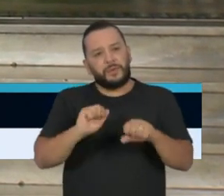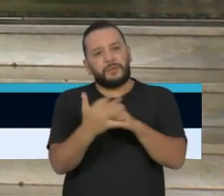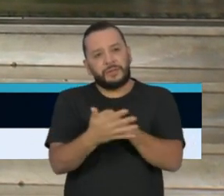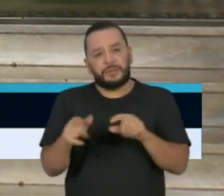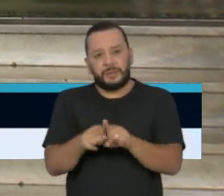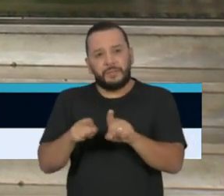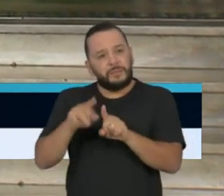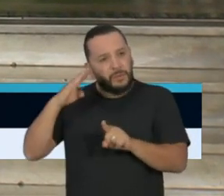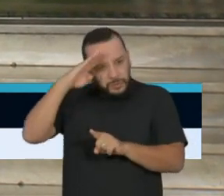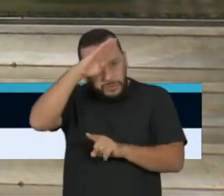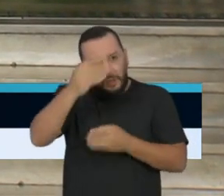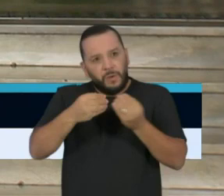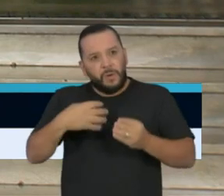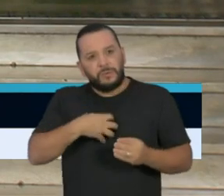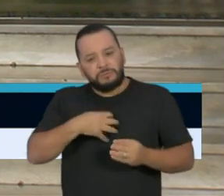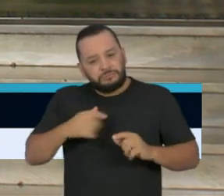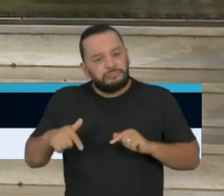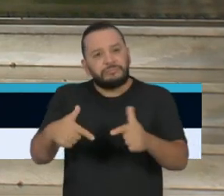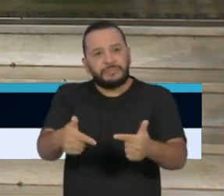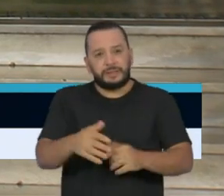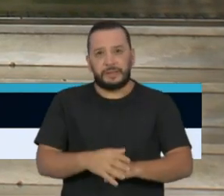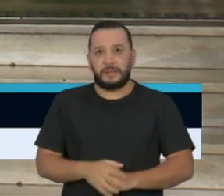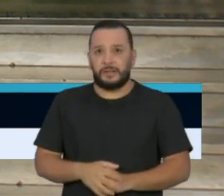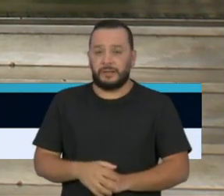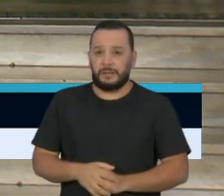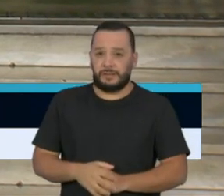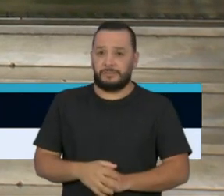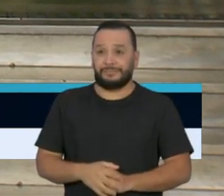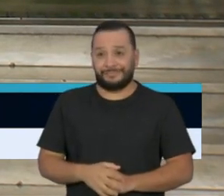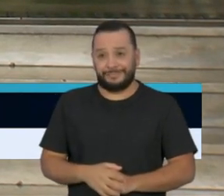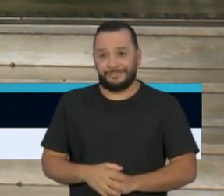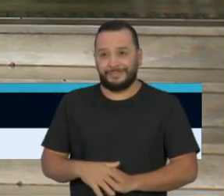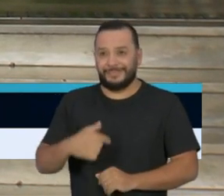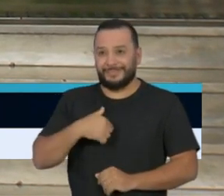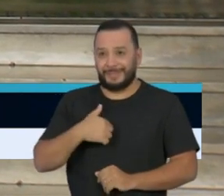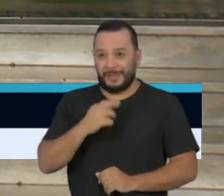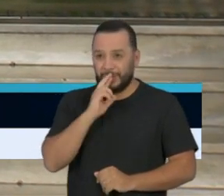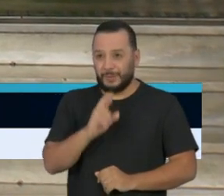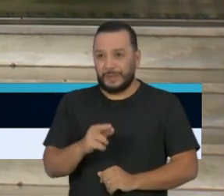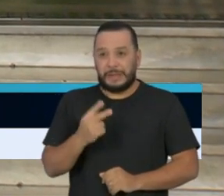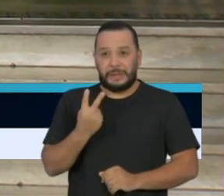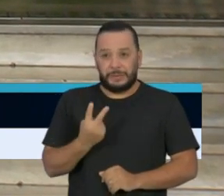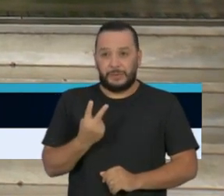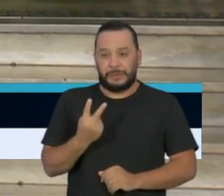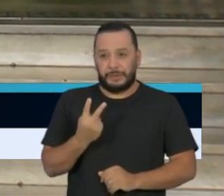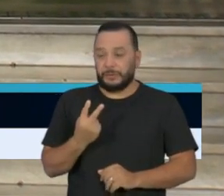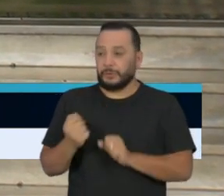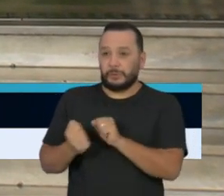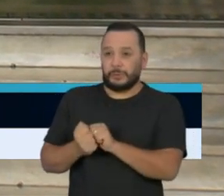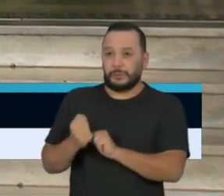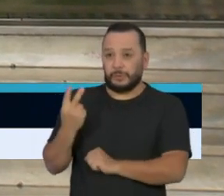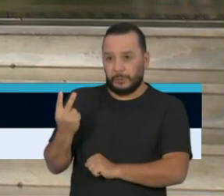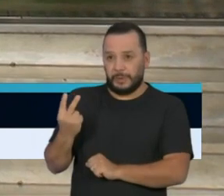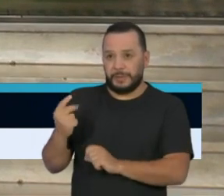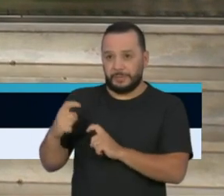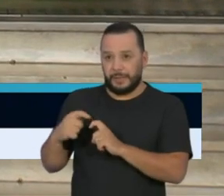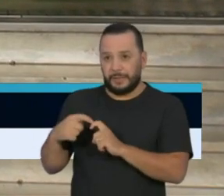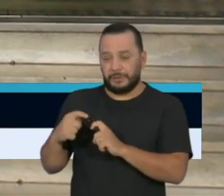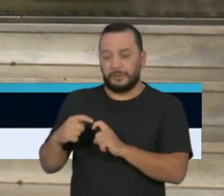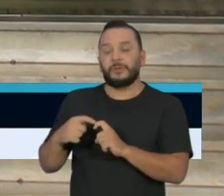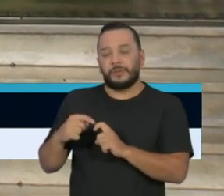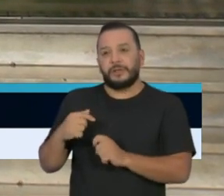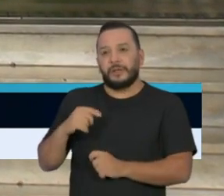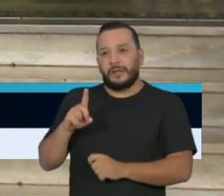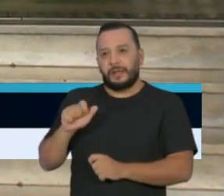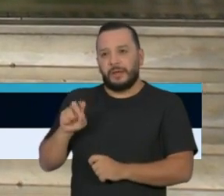Pedro Urã, obrigado pelas perguntas. vou dividir a resposta com os dois médicos aqui presentes, o doutor Davi Uip e o doutor Zé